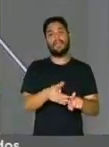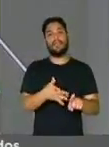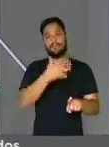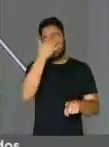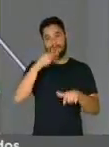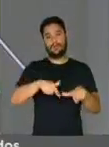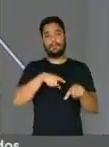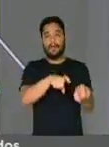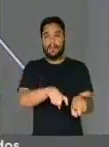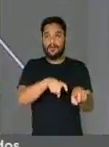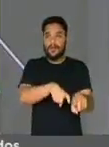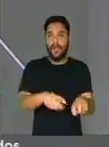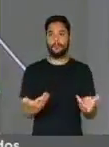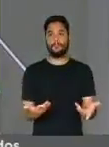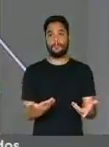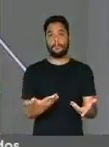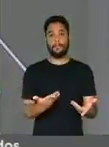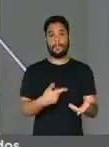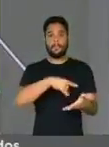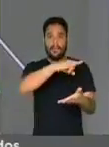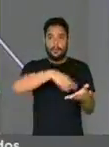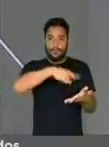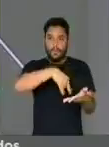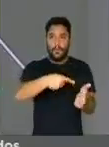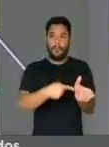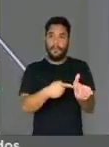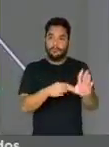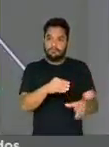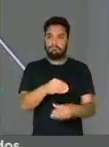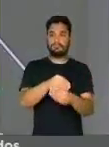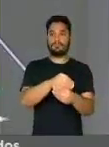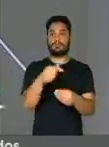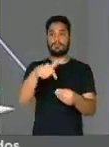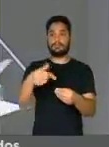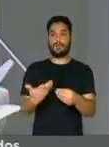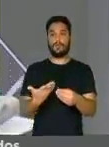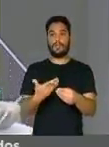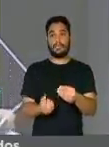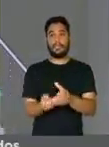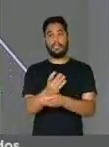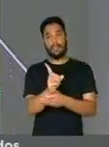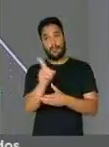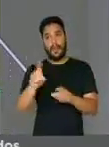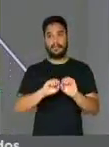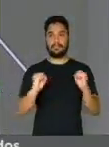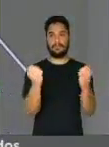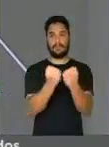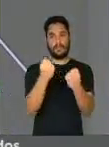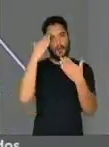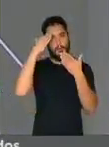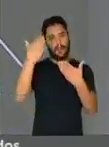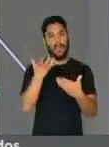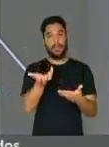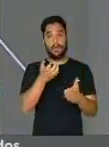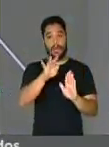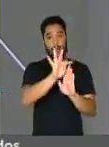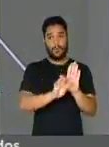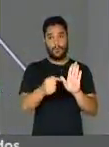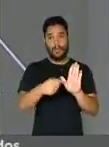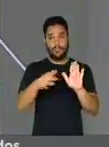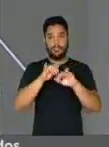Anexo, senhor presidente, a Carta de Intenções de Macapá, que resultou do seminário. Muito obrigada e eu peço a divulgação.